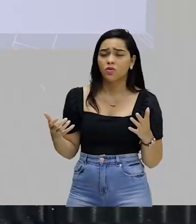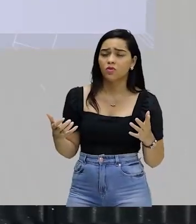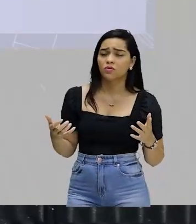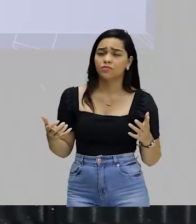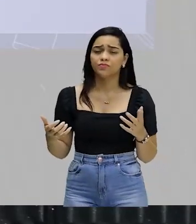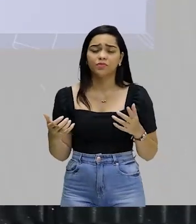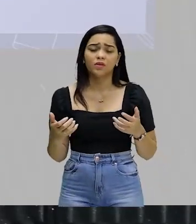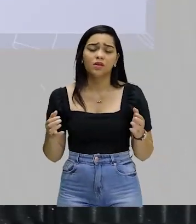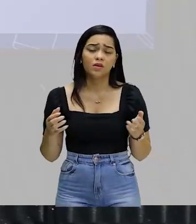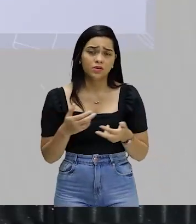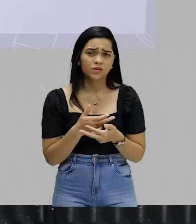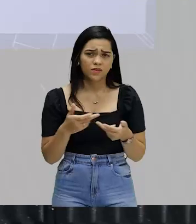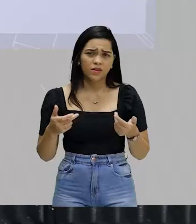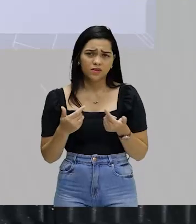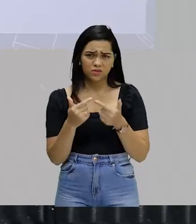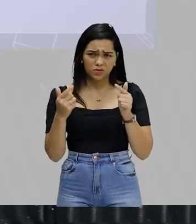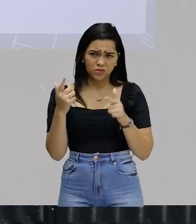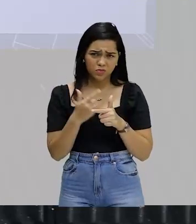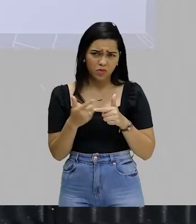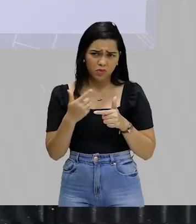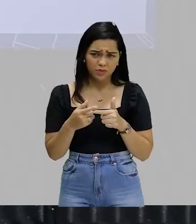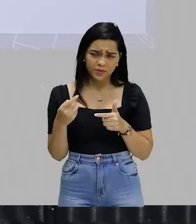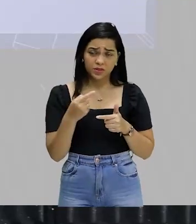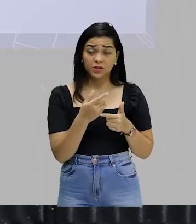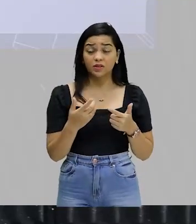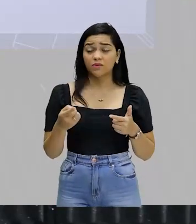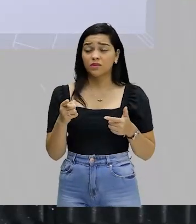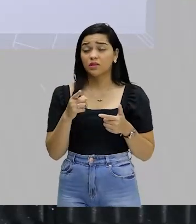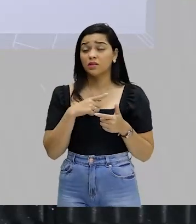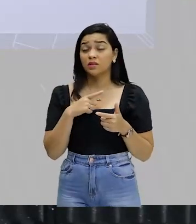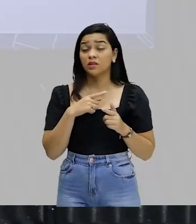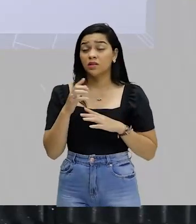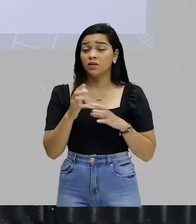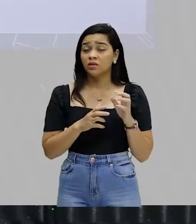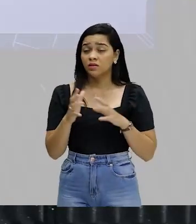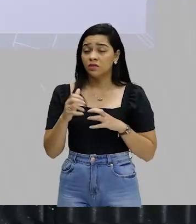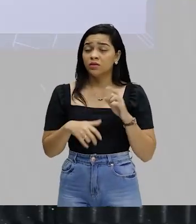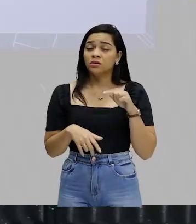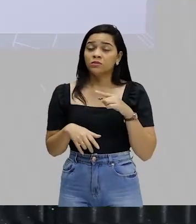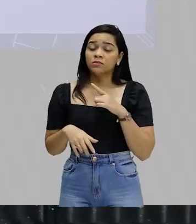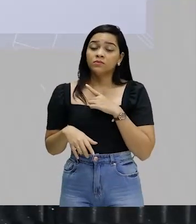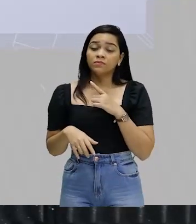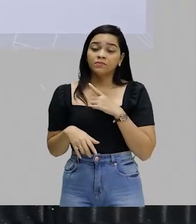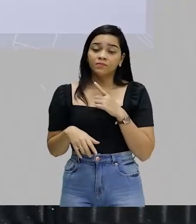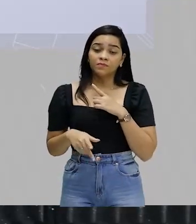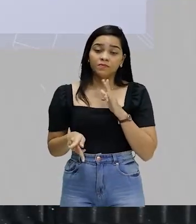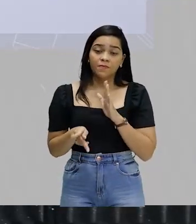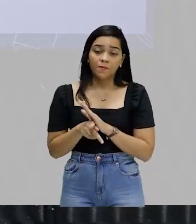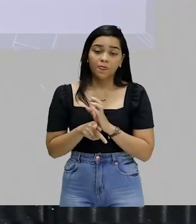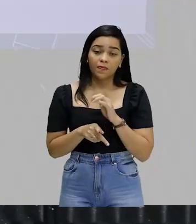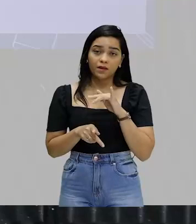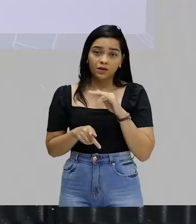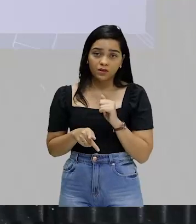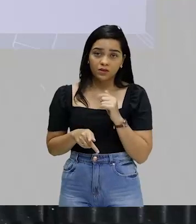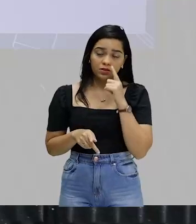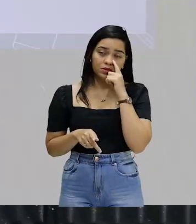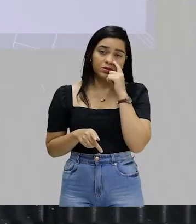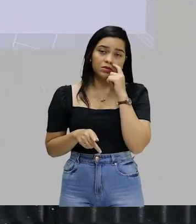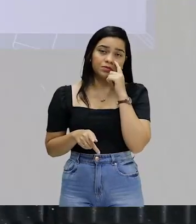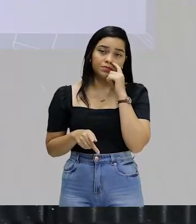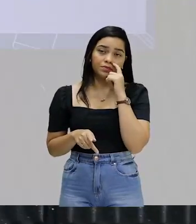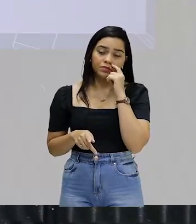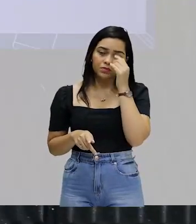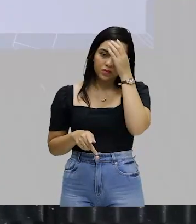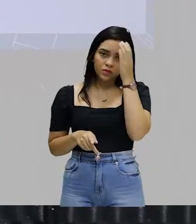outro Montenegro aí Yugoslávia se separou também então você tem esses conflitos que são muito marcados por essa questão étnica territorial cultural